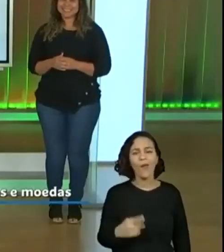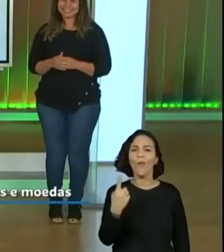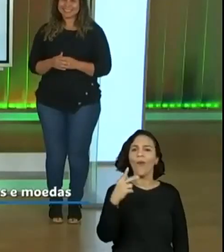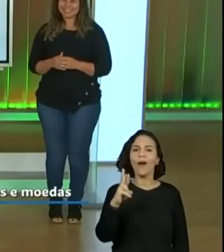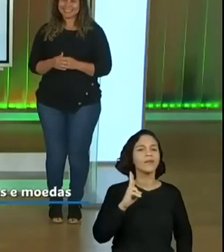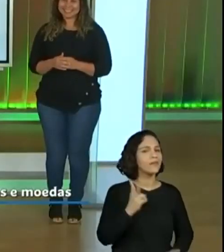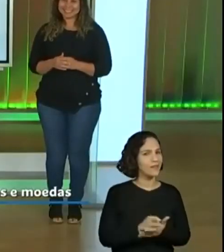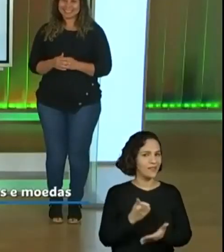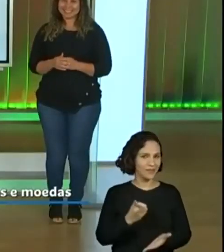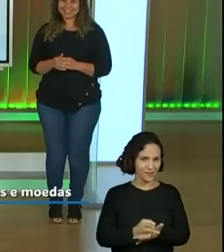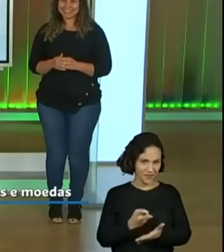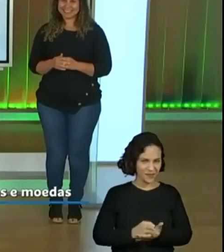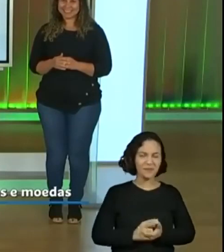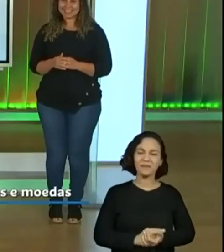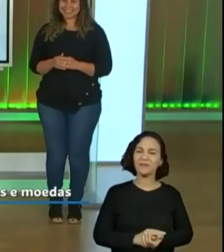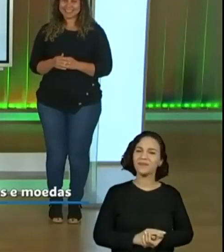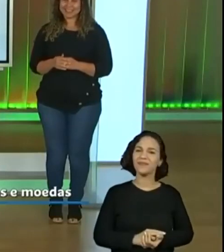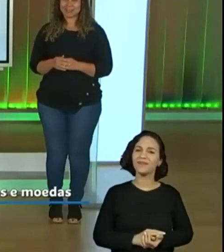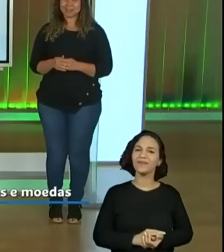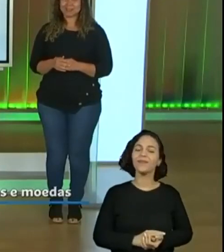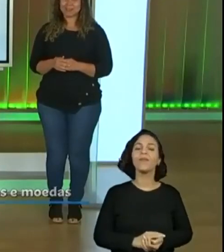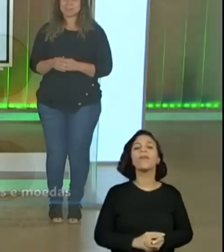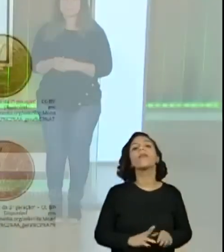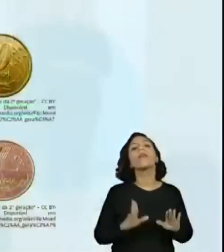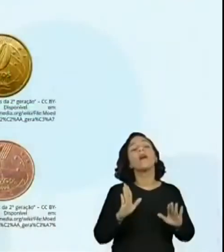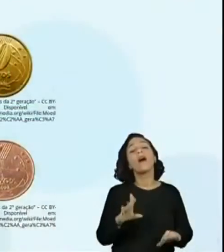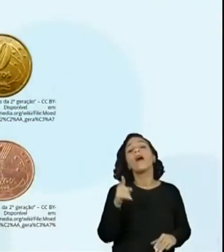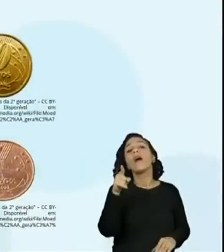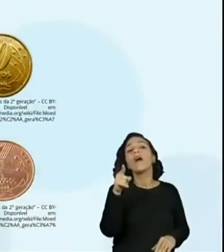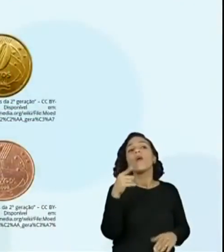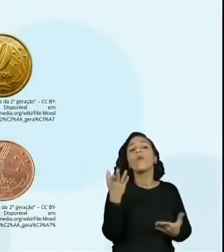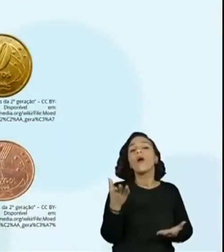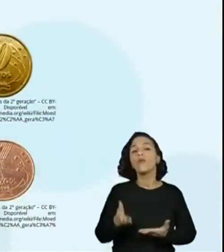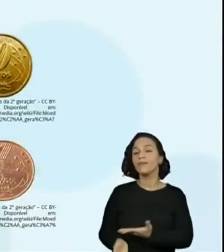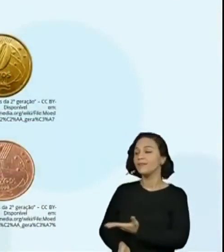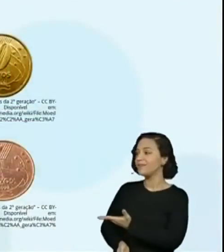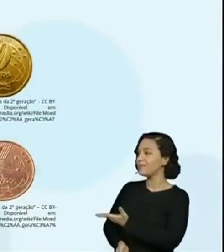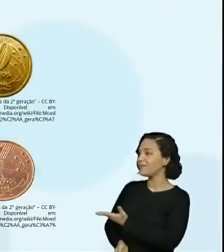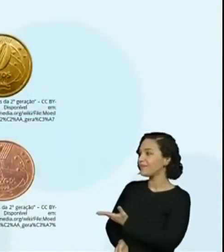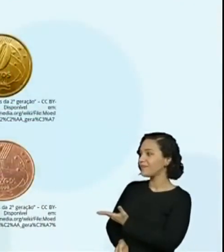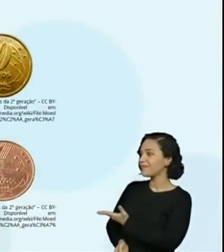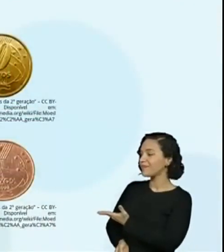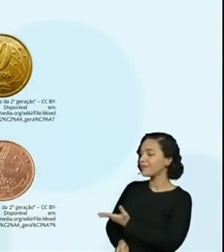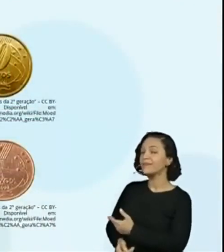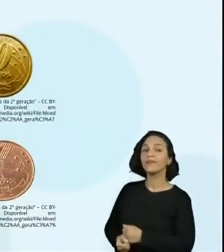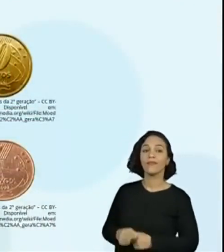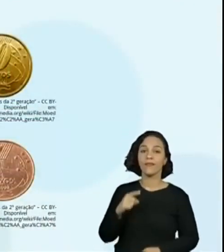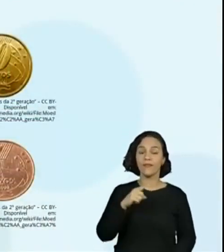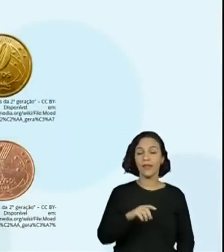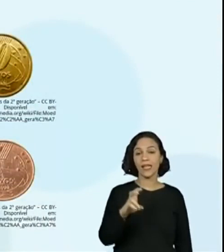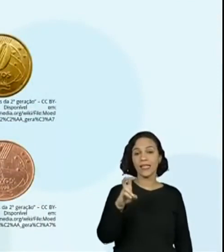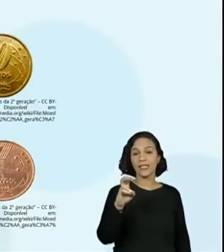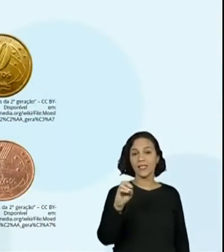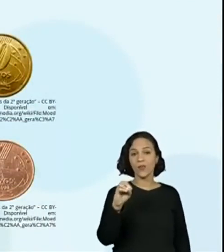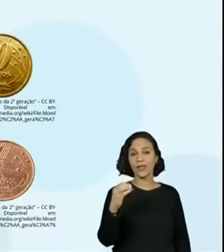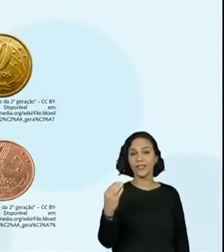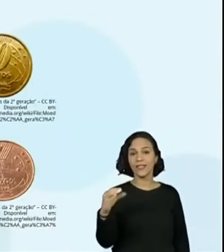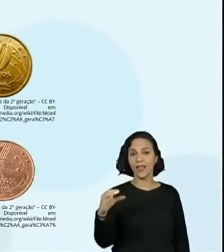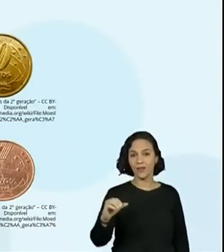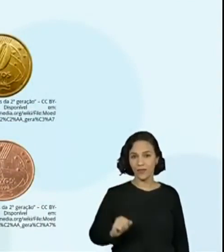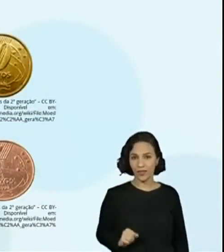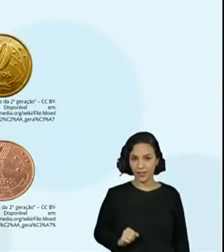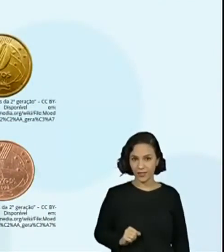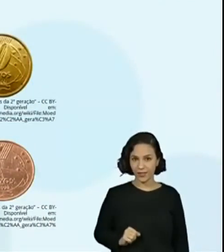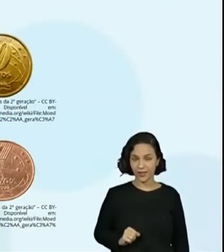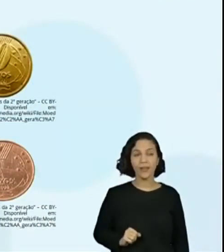Essa moeda aqui, ó. Quanto ela vale, professora Vivi? Ah, esta é a moeda de 50 centavos. Muito bem.